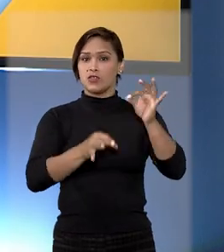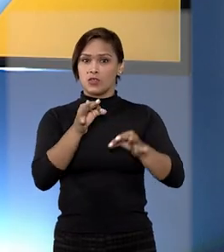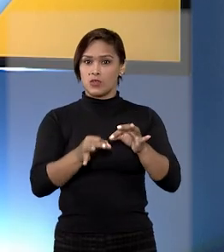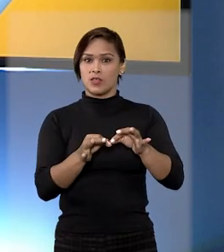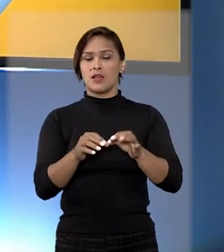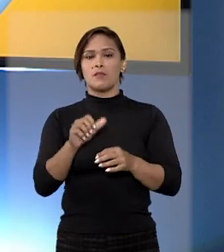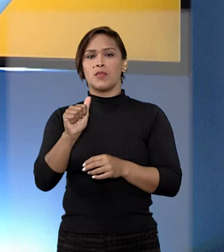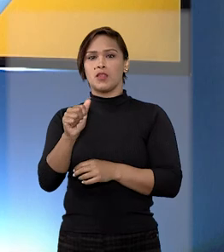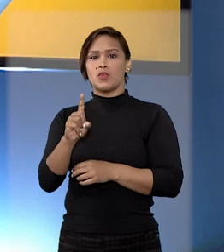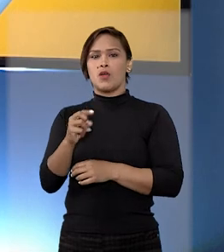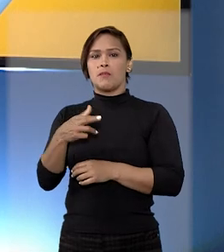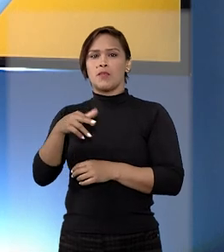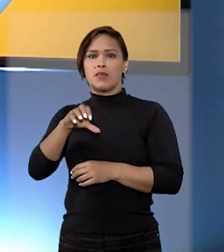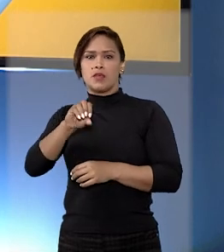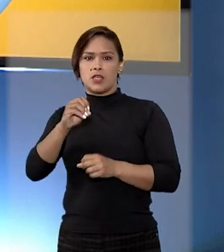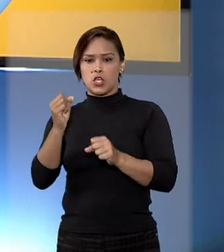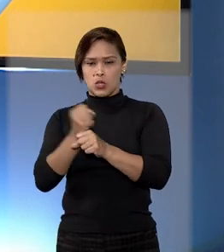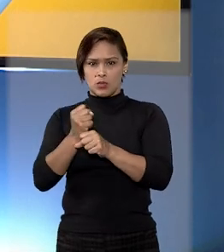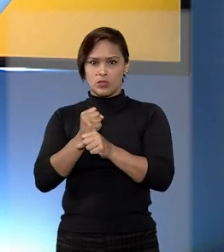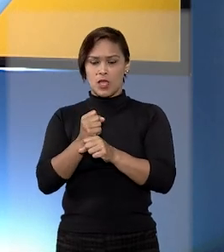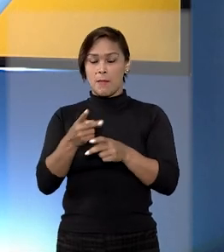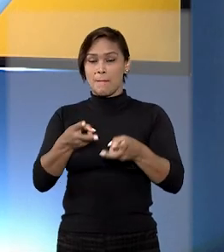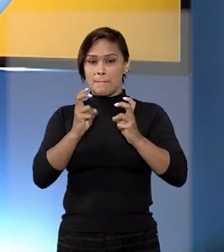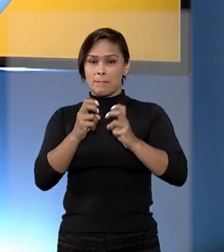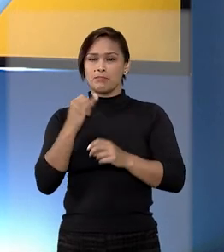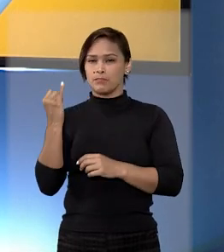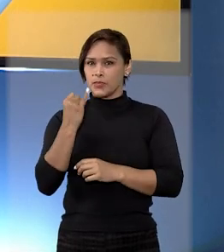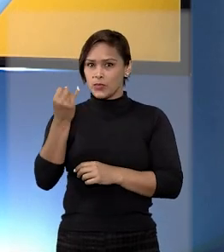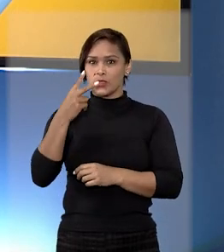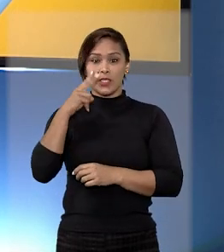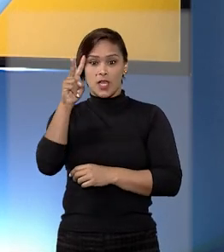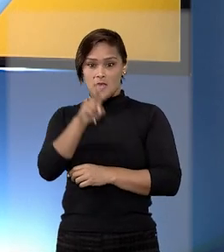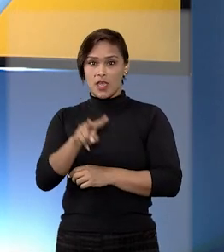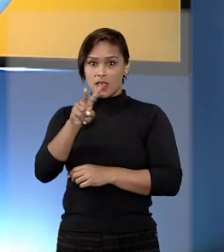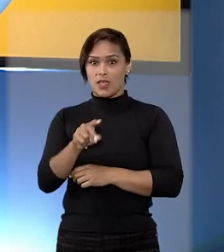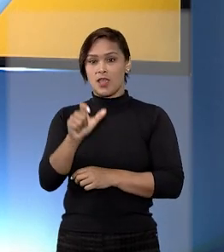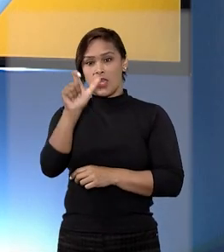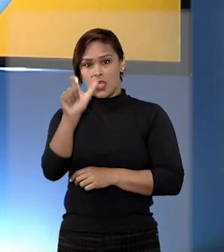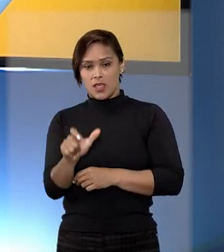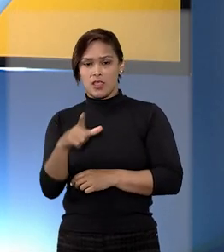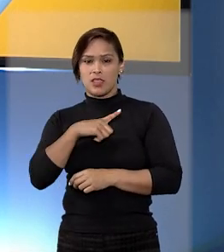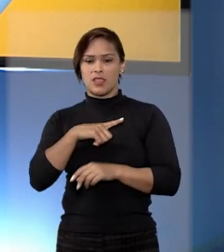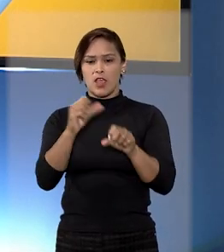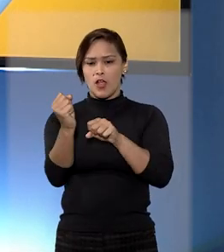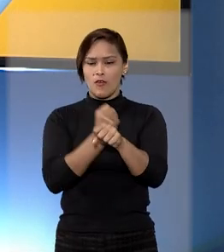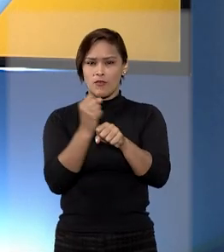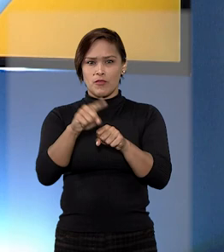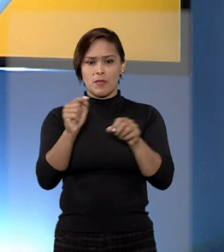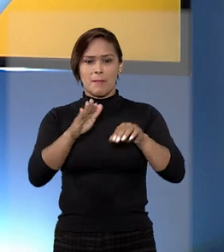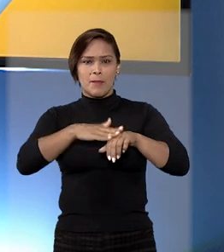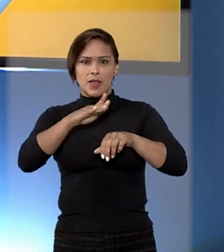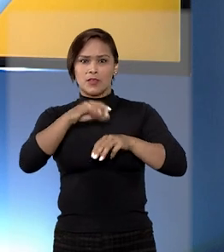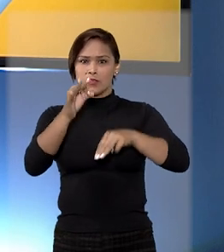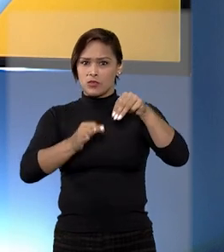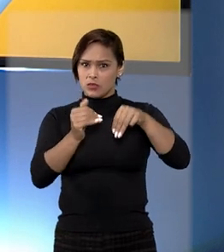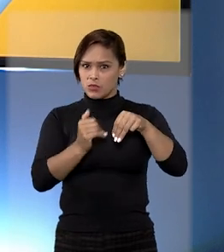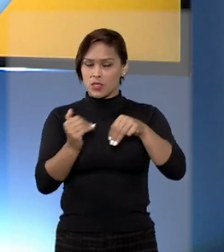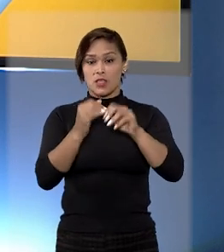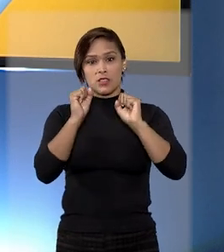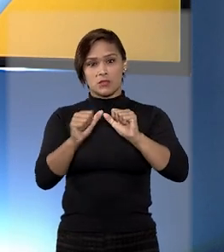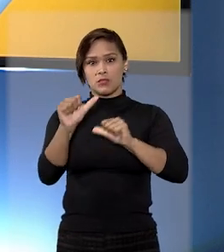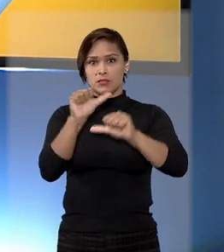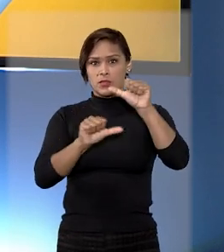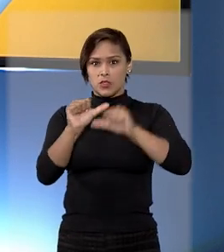julgamento do caso Amarildo, uma observação importante a se fazer é que, apesar de formada a maioria, os